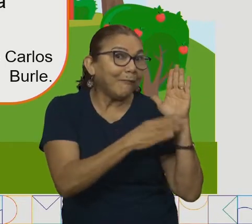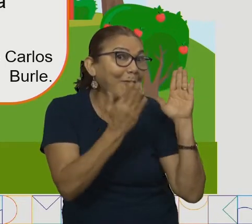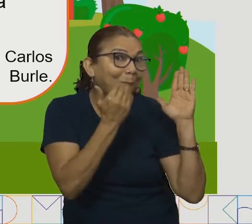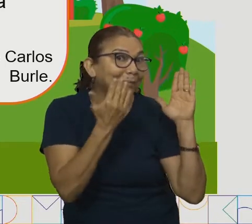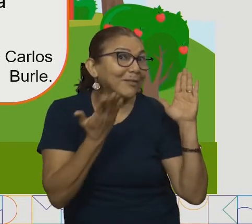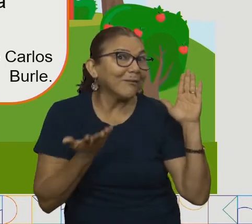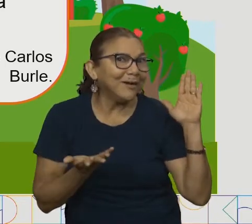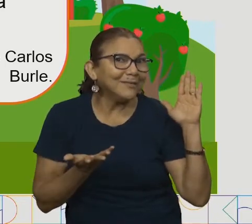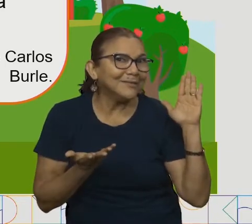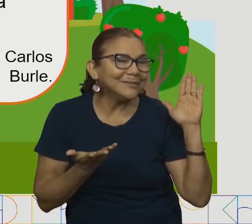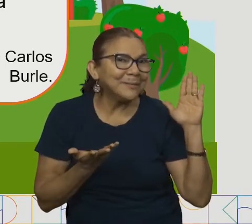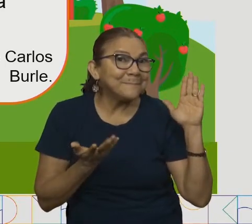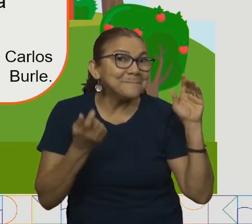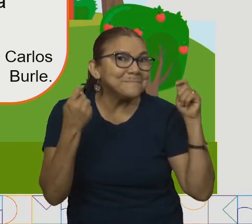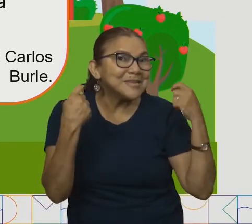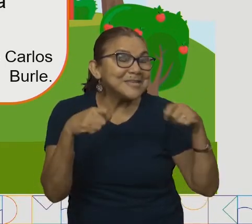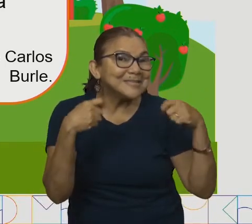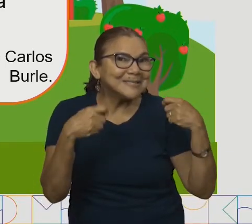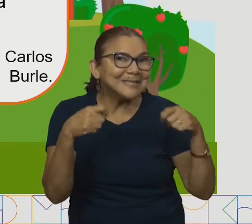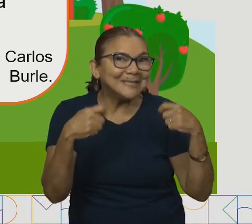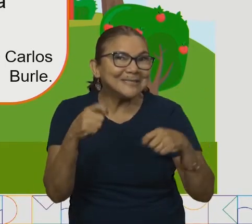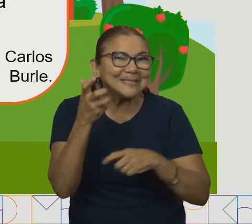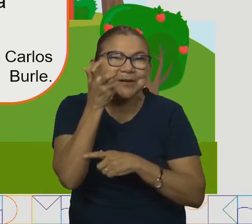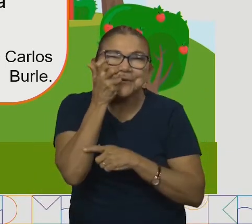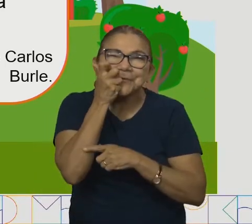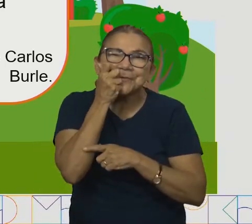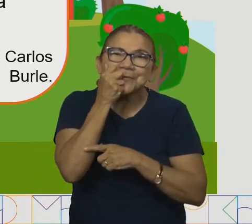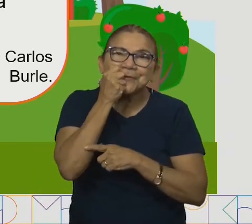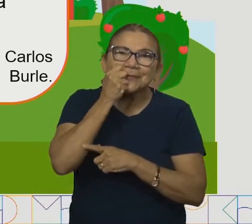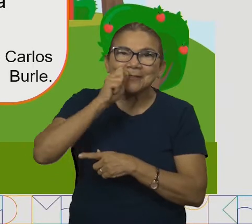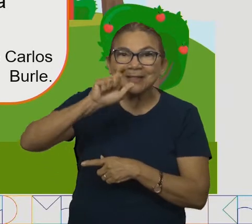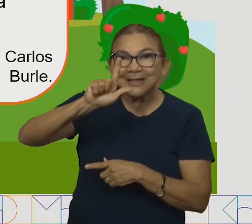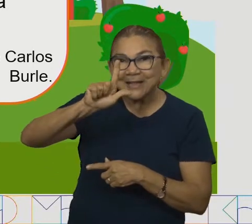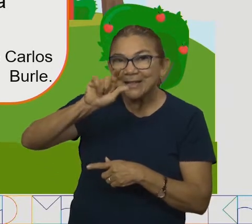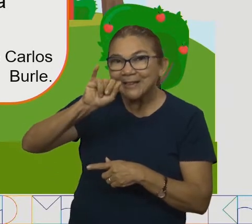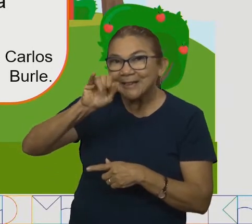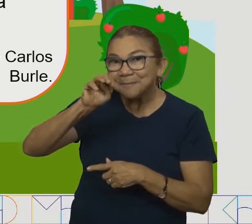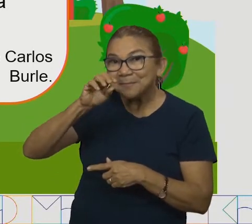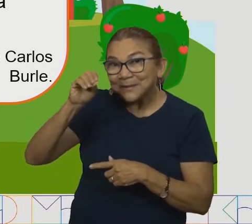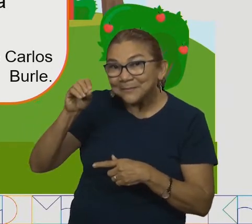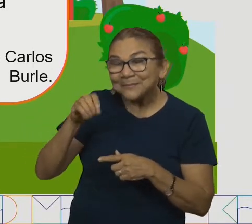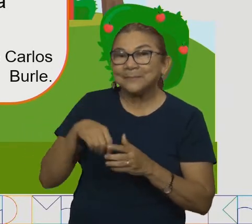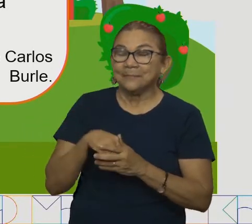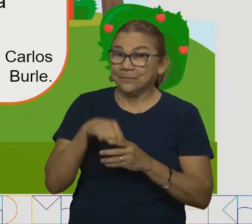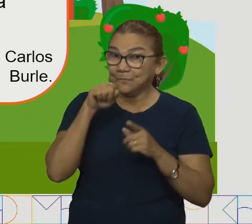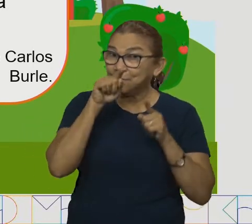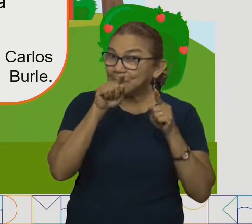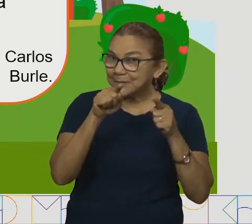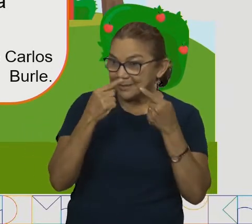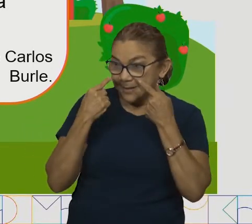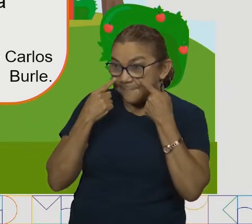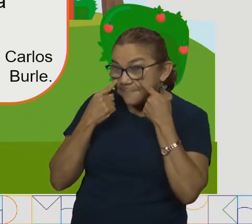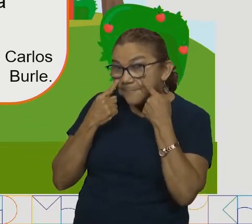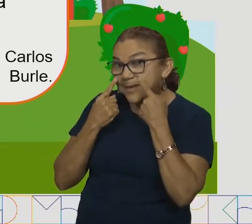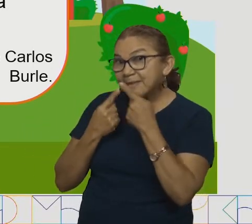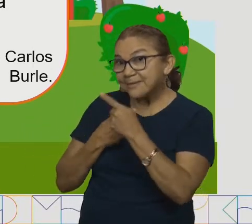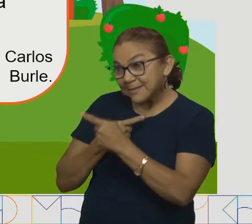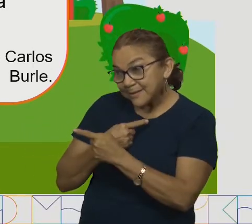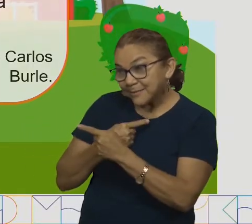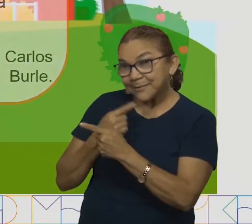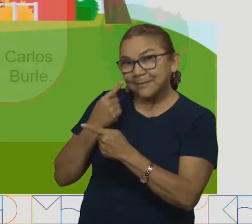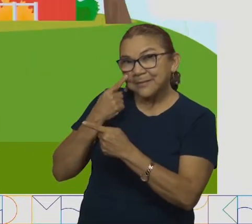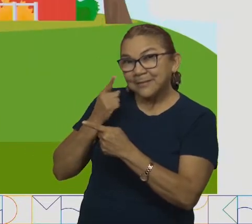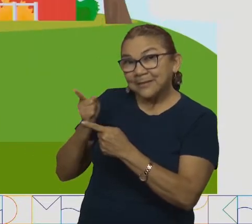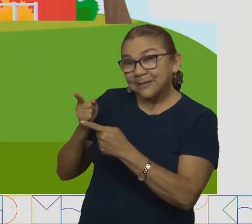limão. E aí, crianças, deu para perceber qual a receita que nós iremos fazer